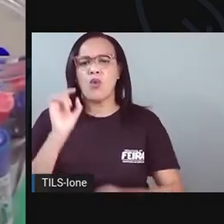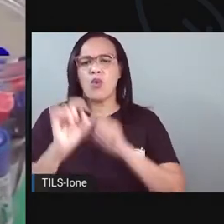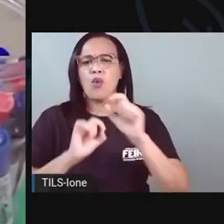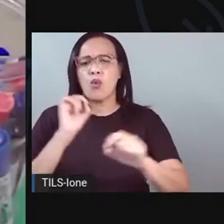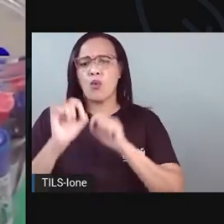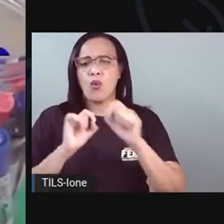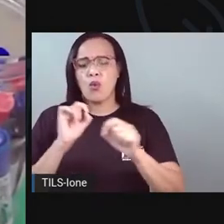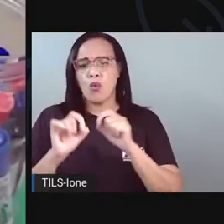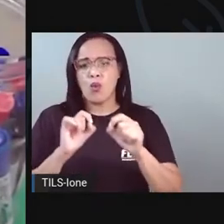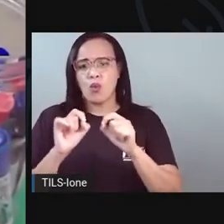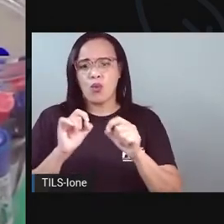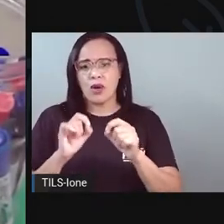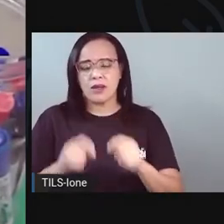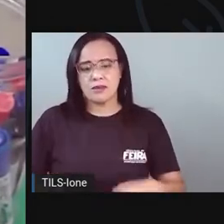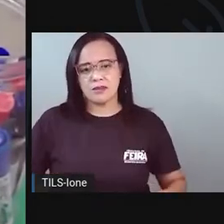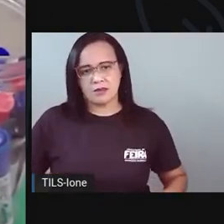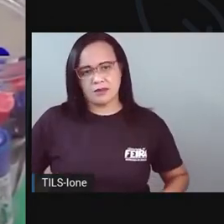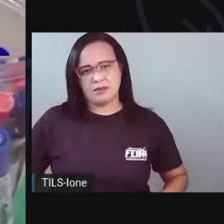ó, fazer o quê?